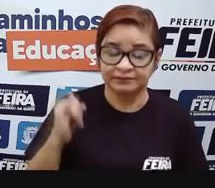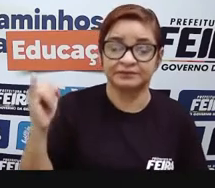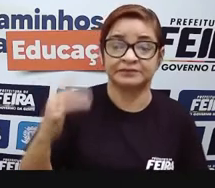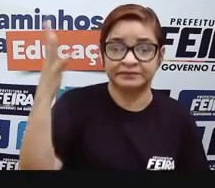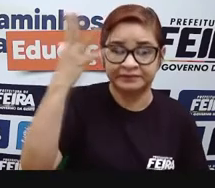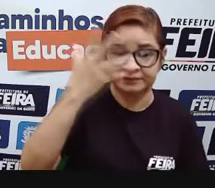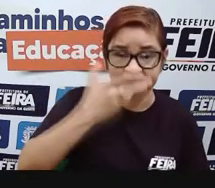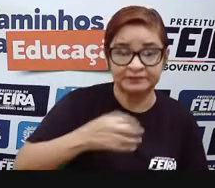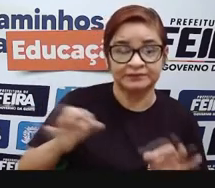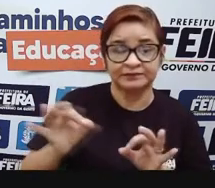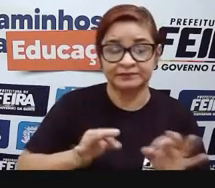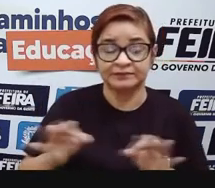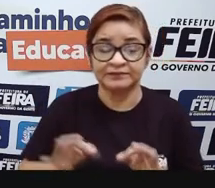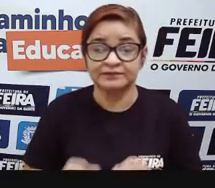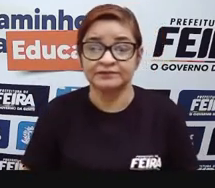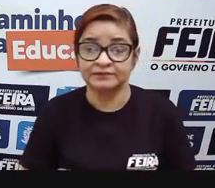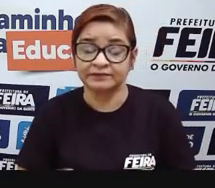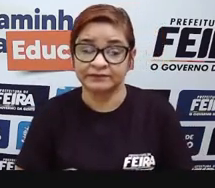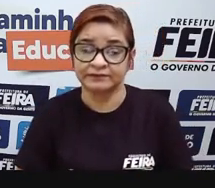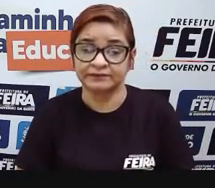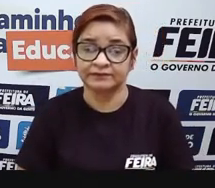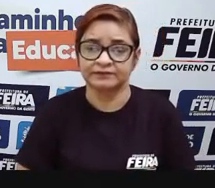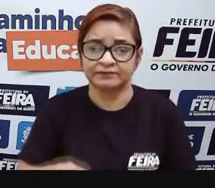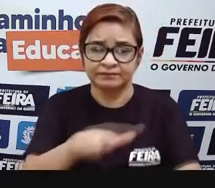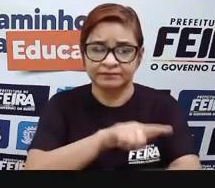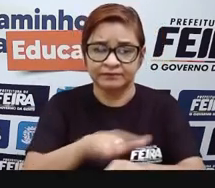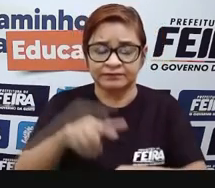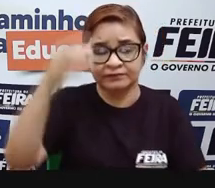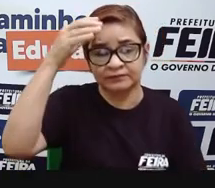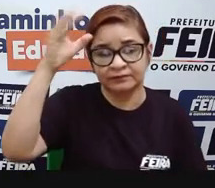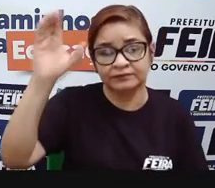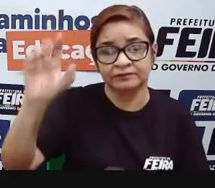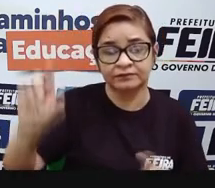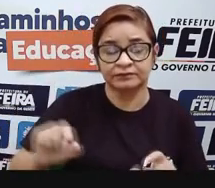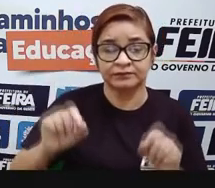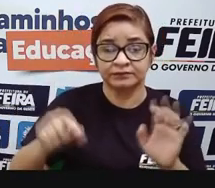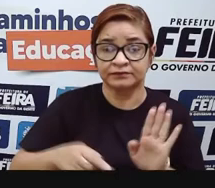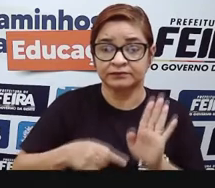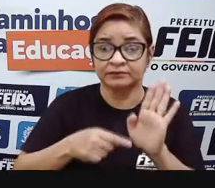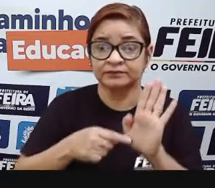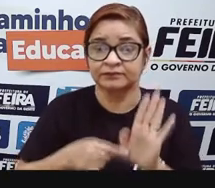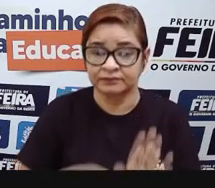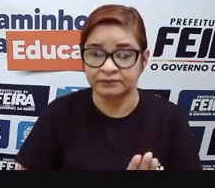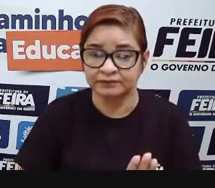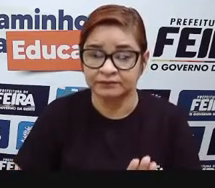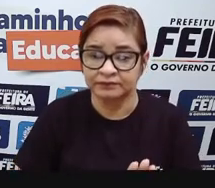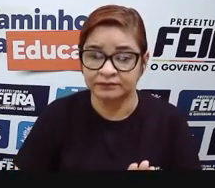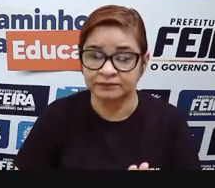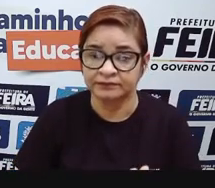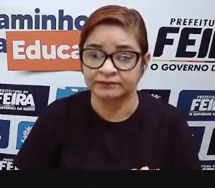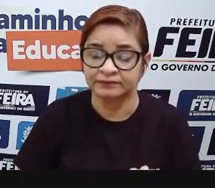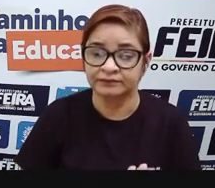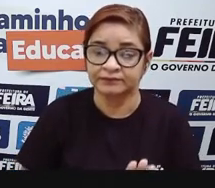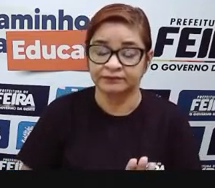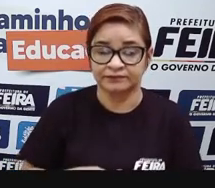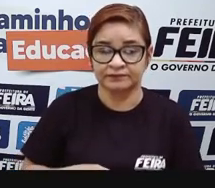em termos de educação e cultura, né? Em termos de educação, Feira de Santana apresenta-se como o Polo de Educação de Ensino Superior na Bahia,